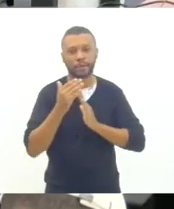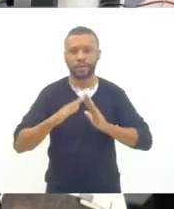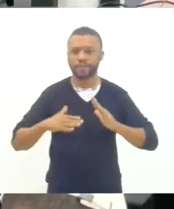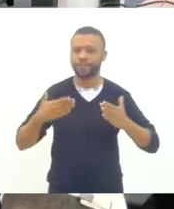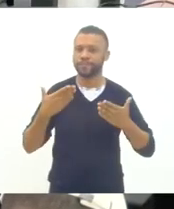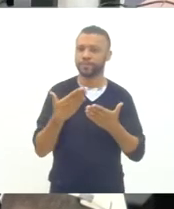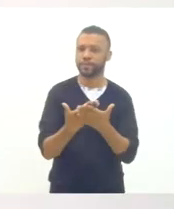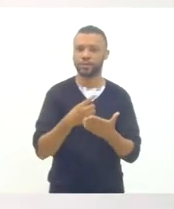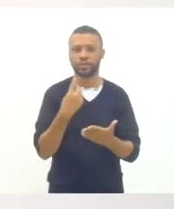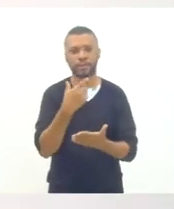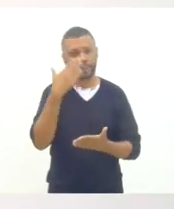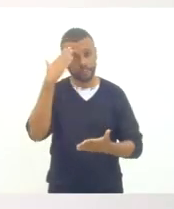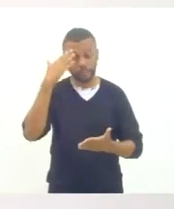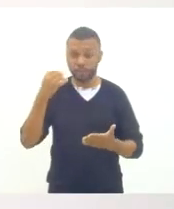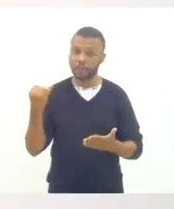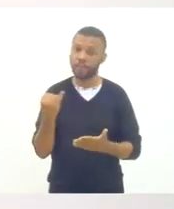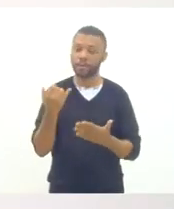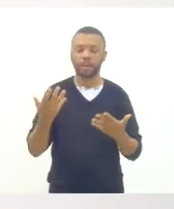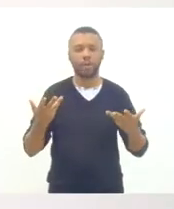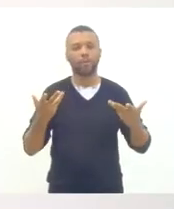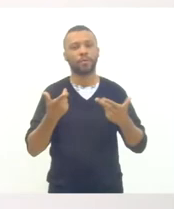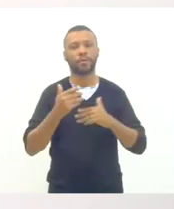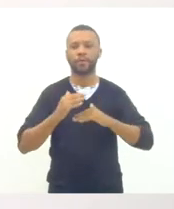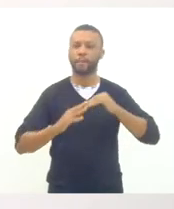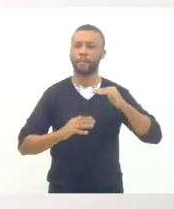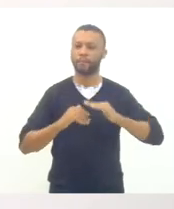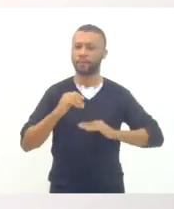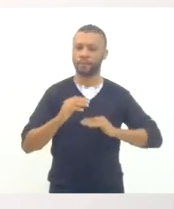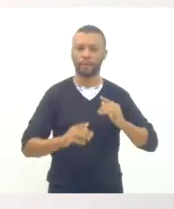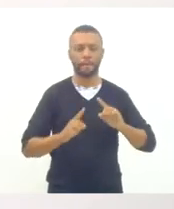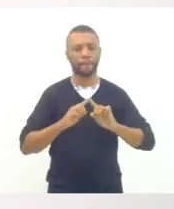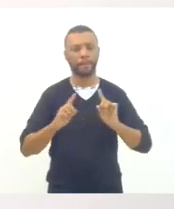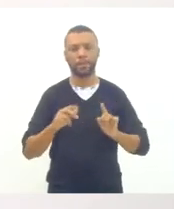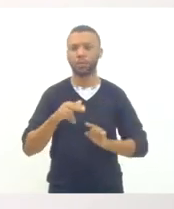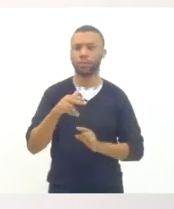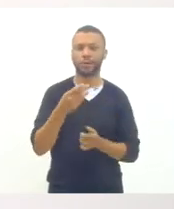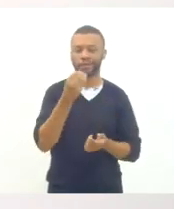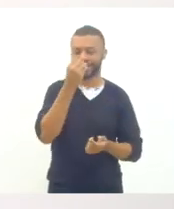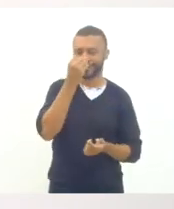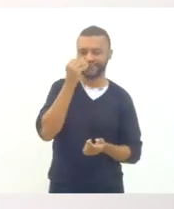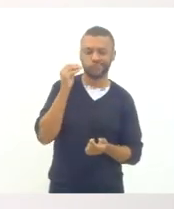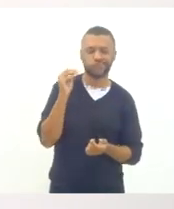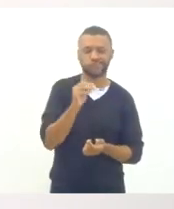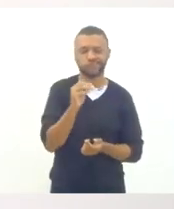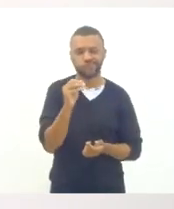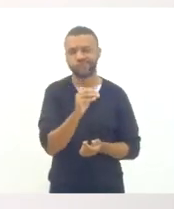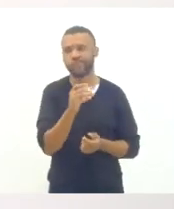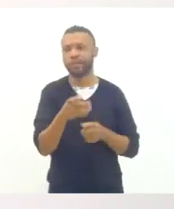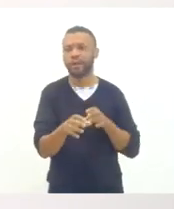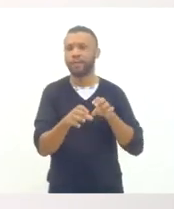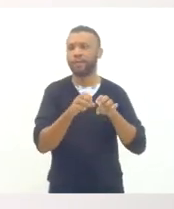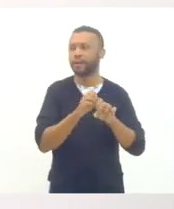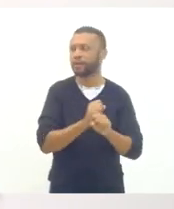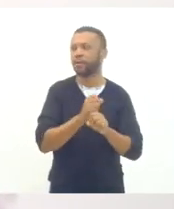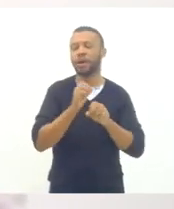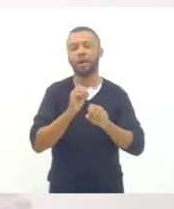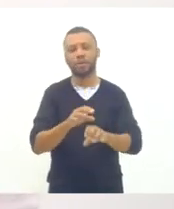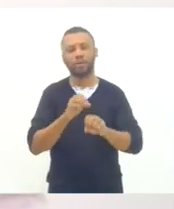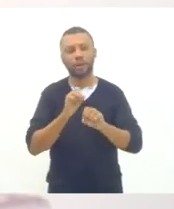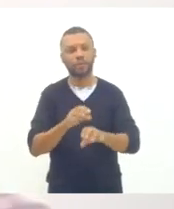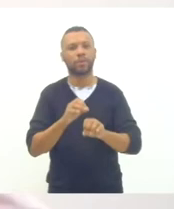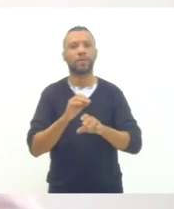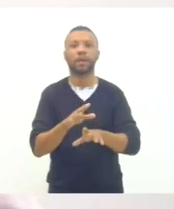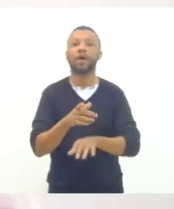importância da qualificação profissional, mas ela não pode se dar nunca em detrimento da formação educacional dos nossos